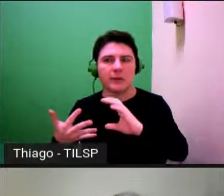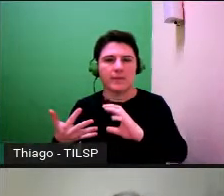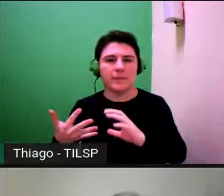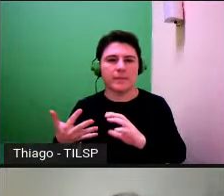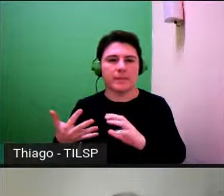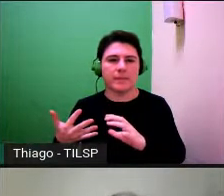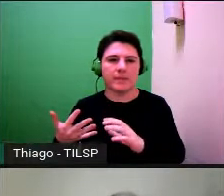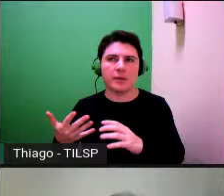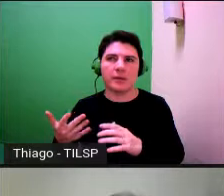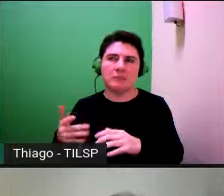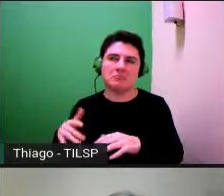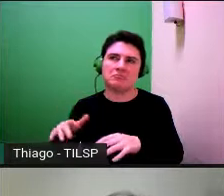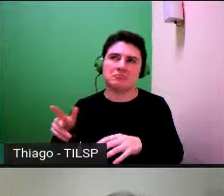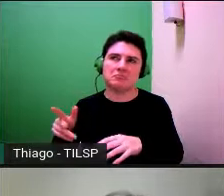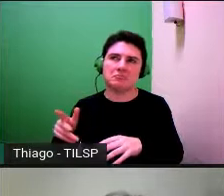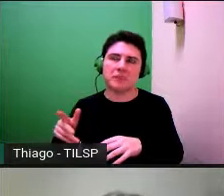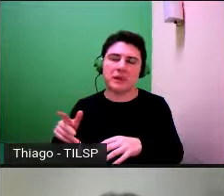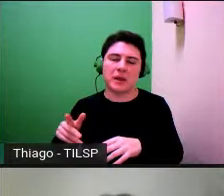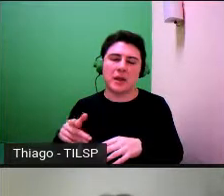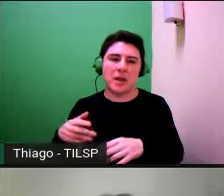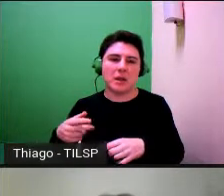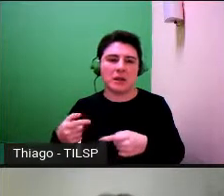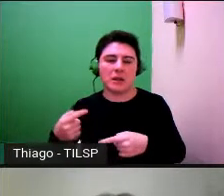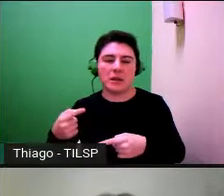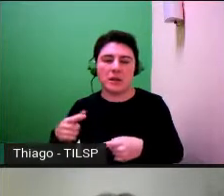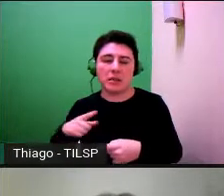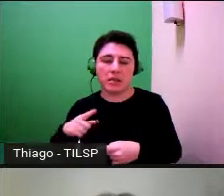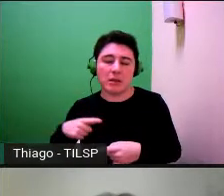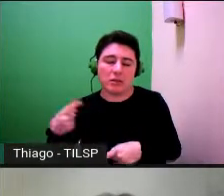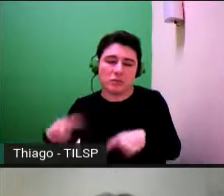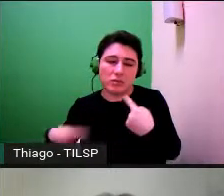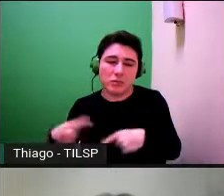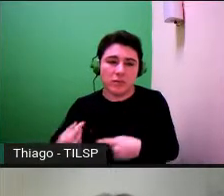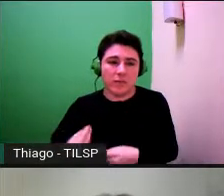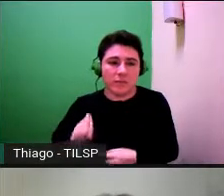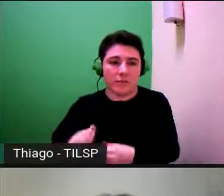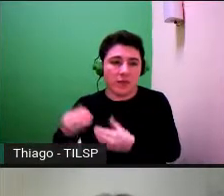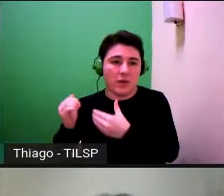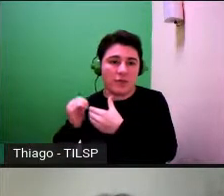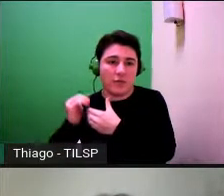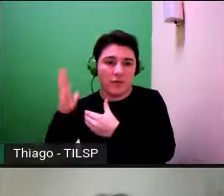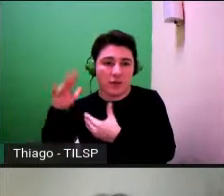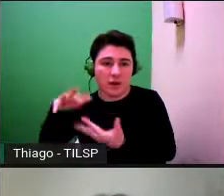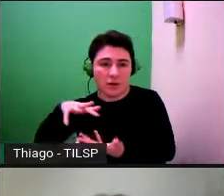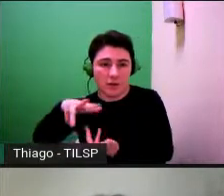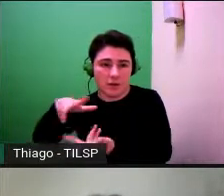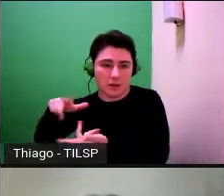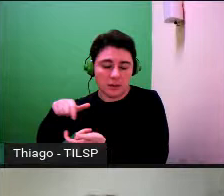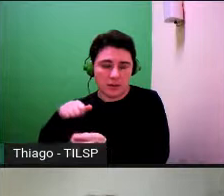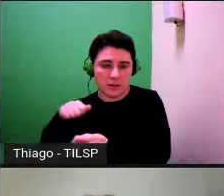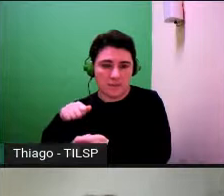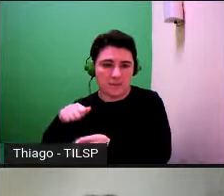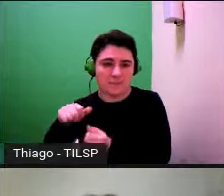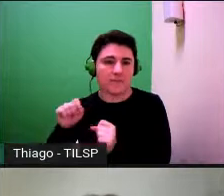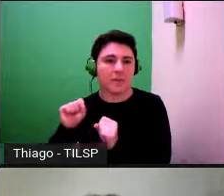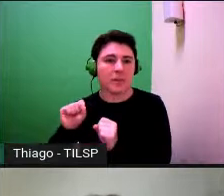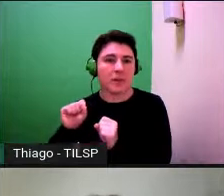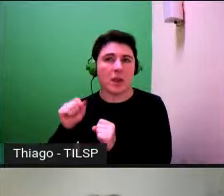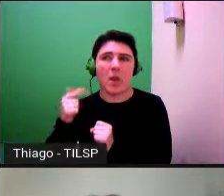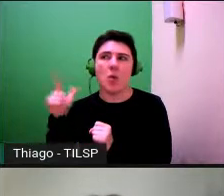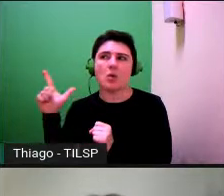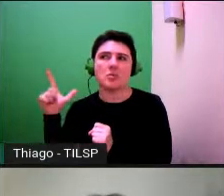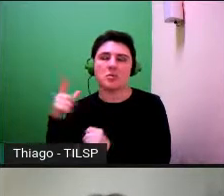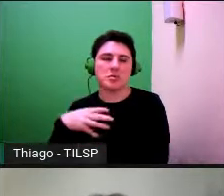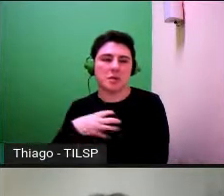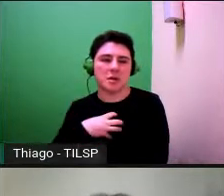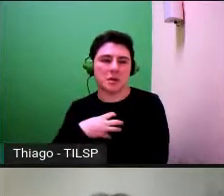contaminação com algumas discussões sobre vida extraterrestre que podem ser de outra natureza